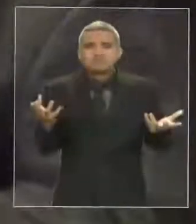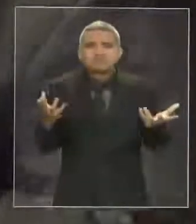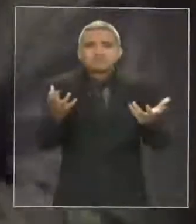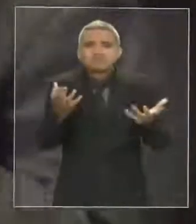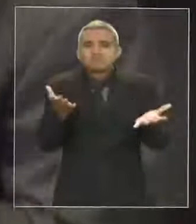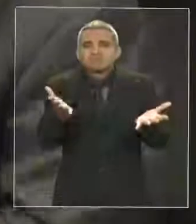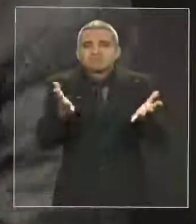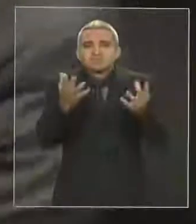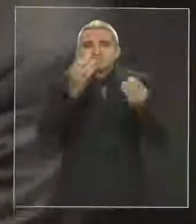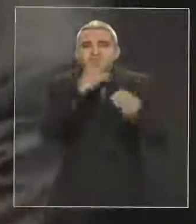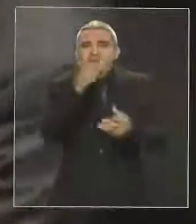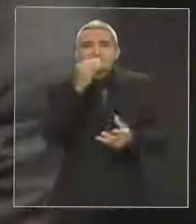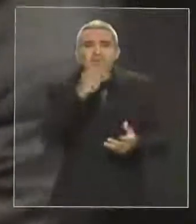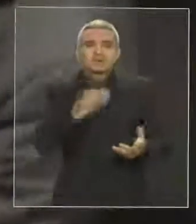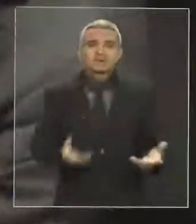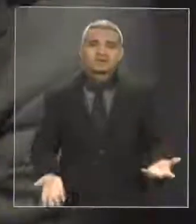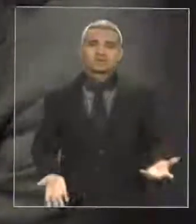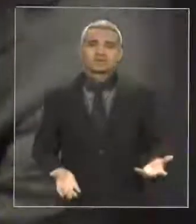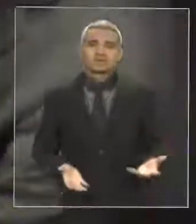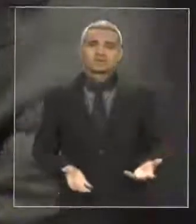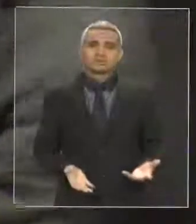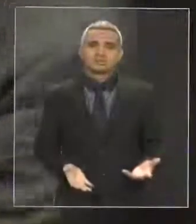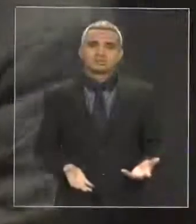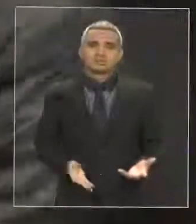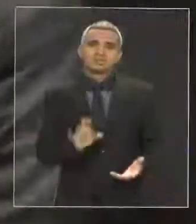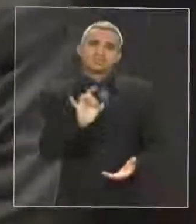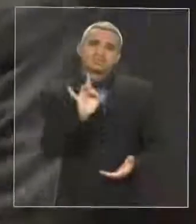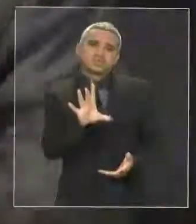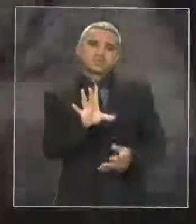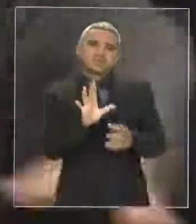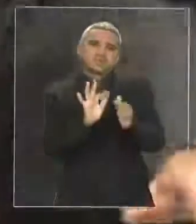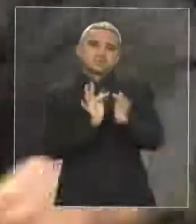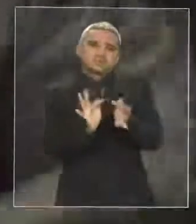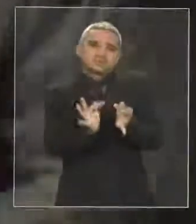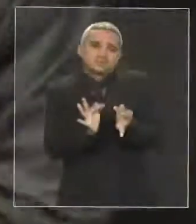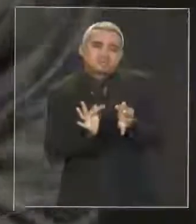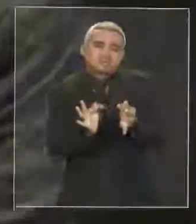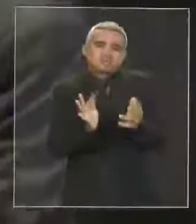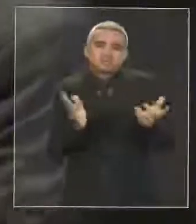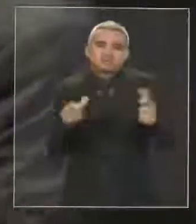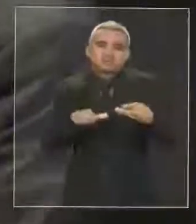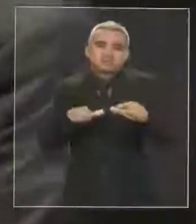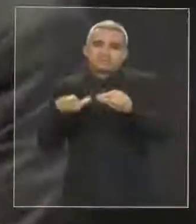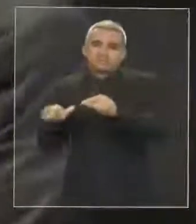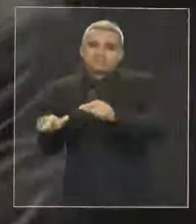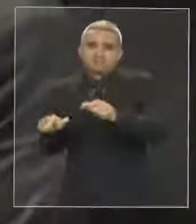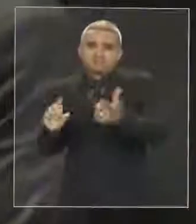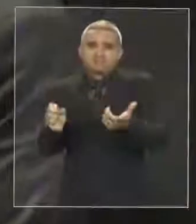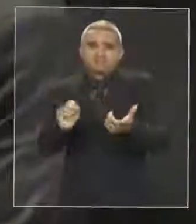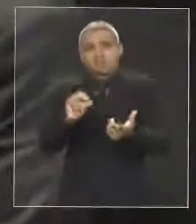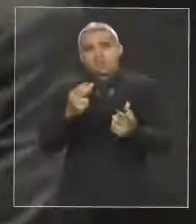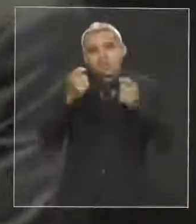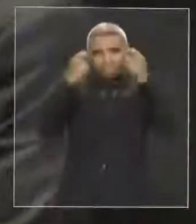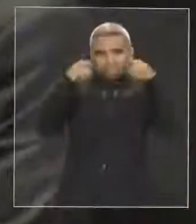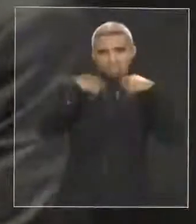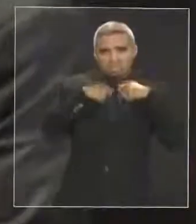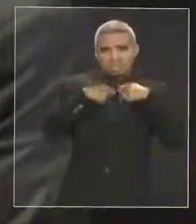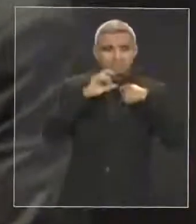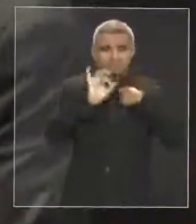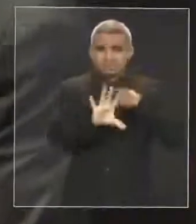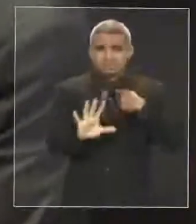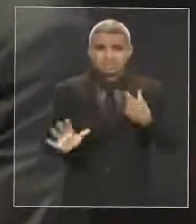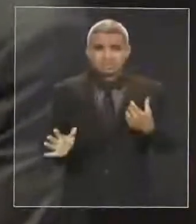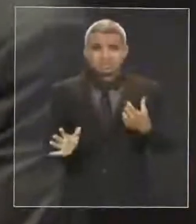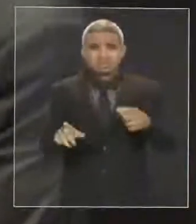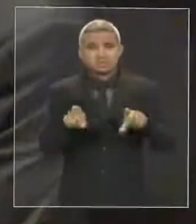parte, apenas a dar título de cidadania, de reconhecimento de trabalho. E um dos gestos tristes aqui, o Banco do